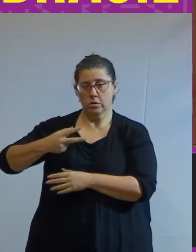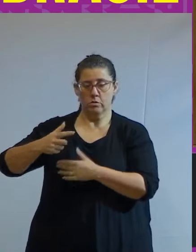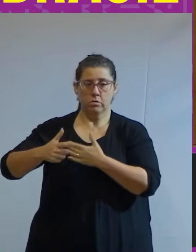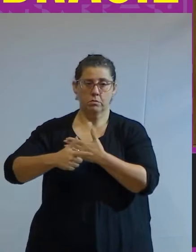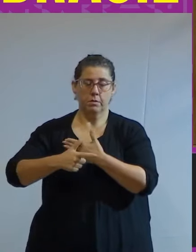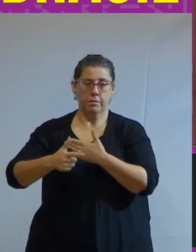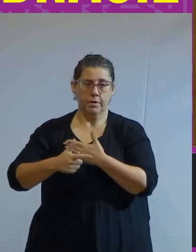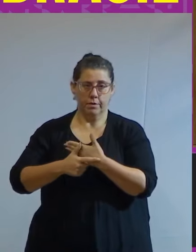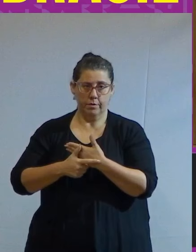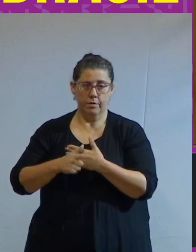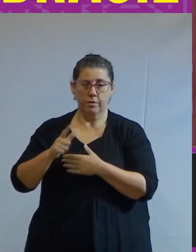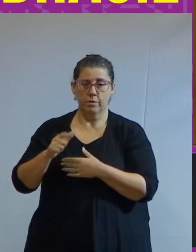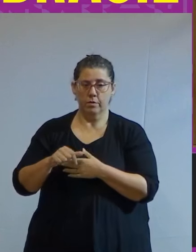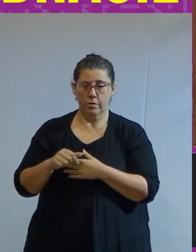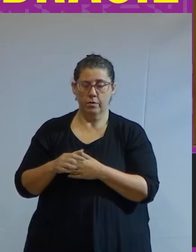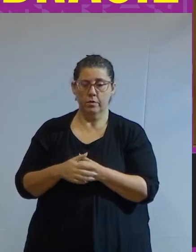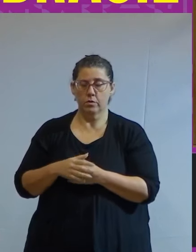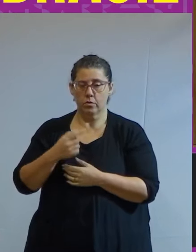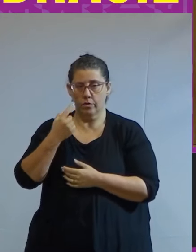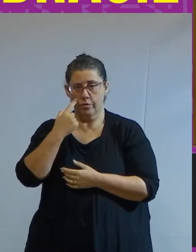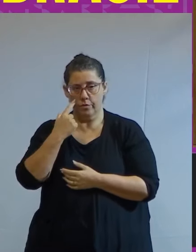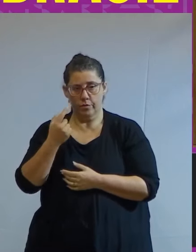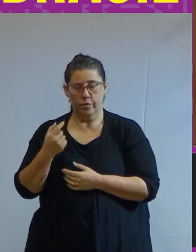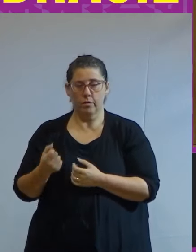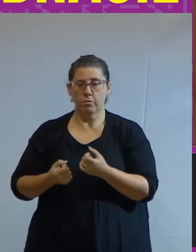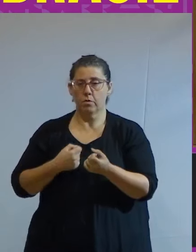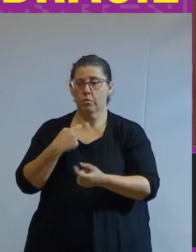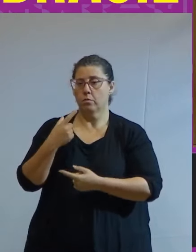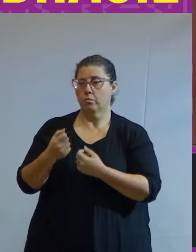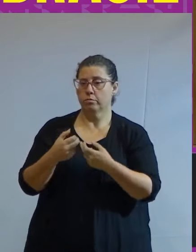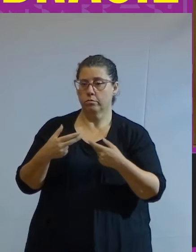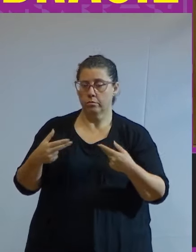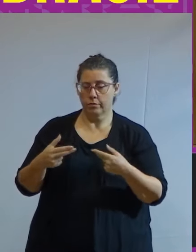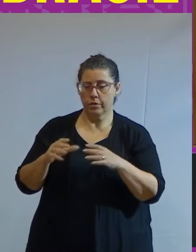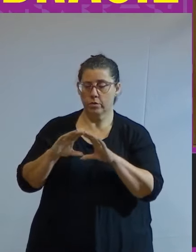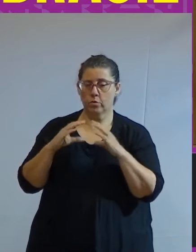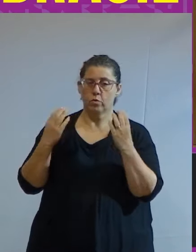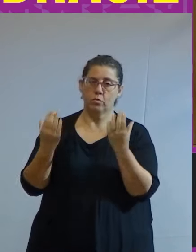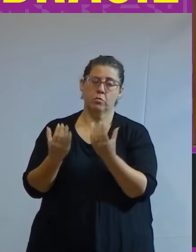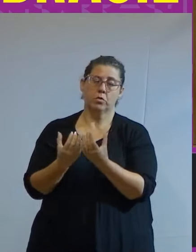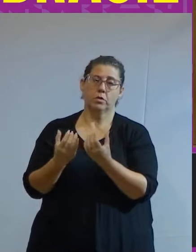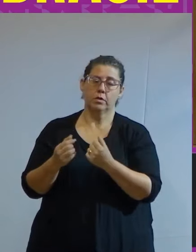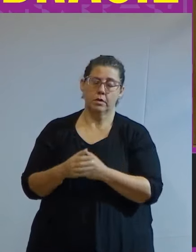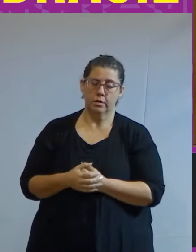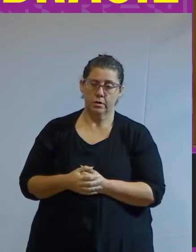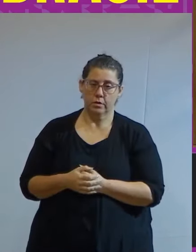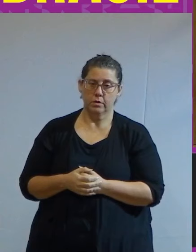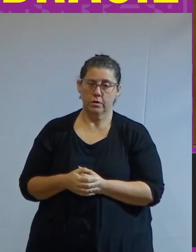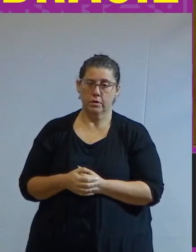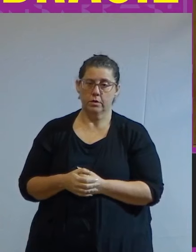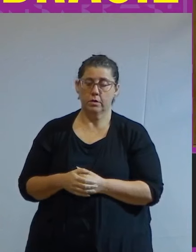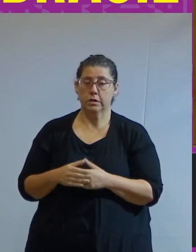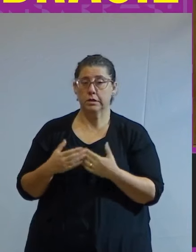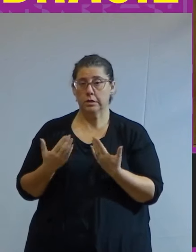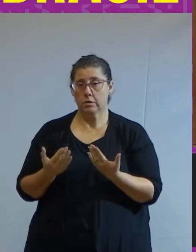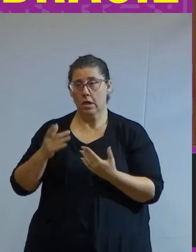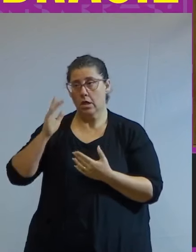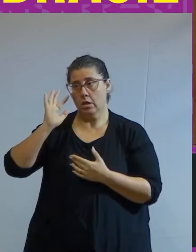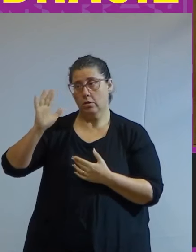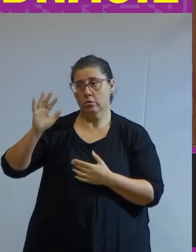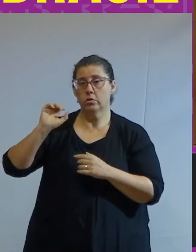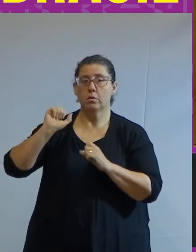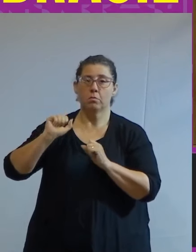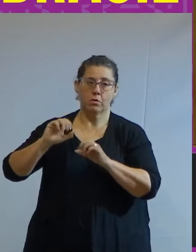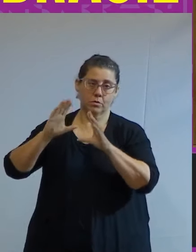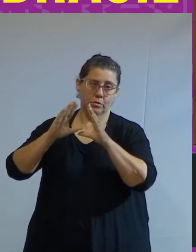para o Estado que é o de conferir alguma efetividade a essa comunidade pressuposta sem o que a ilusão pode